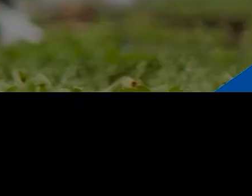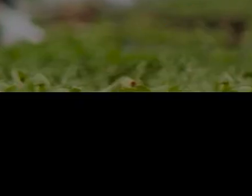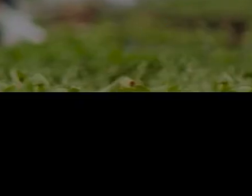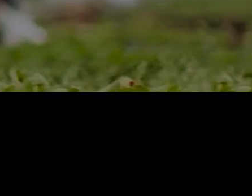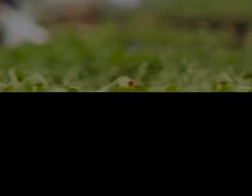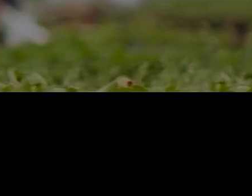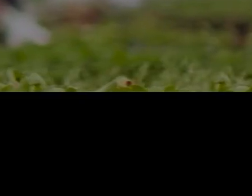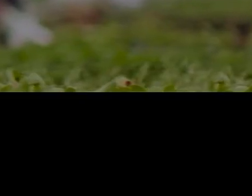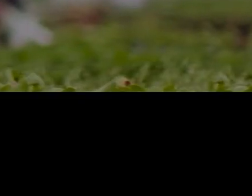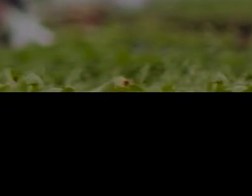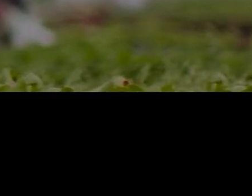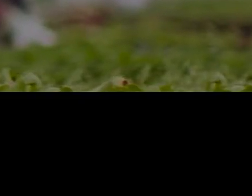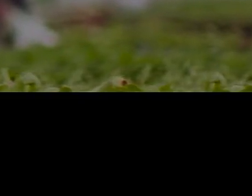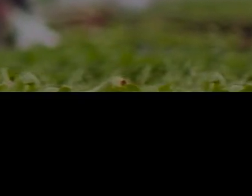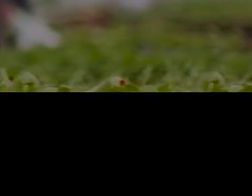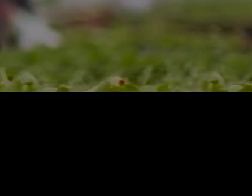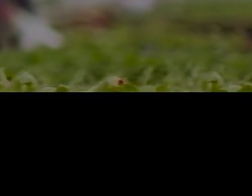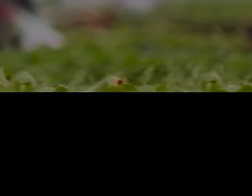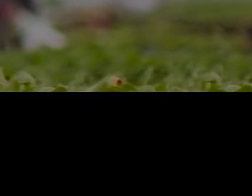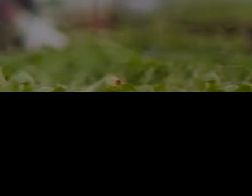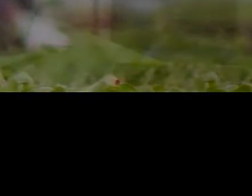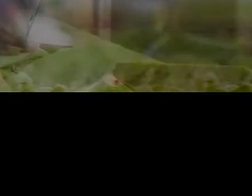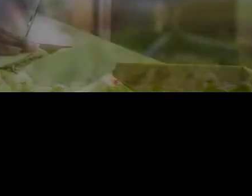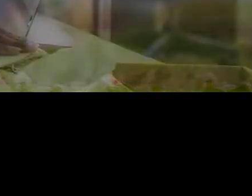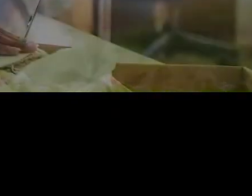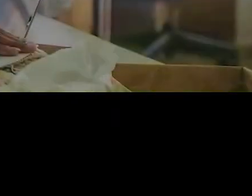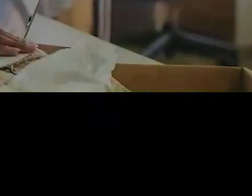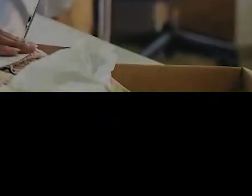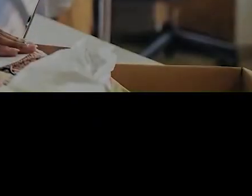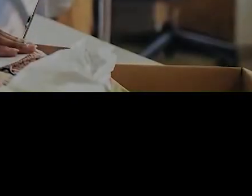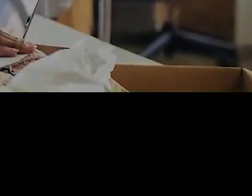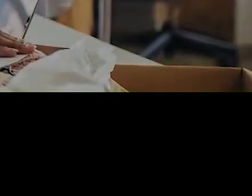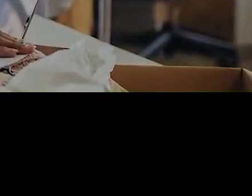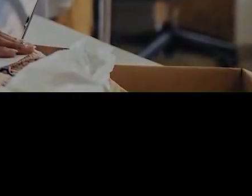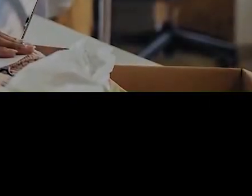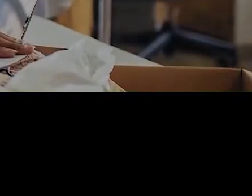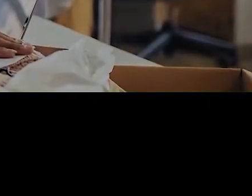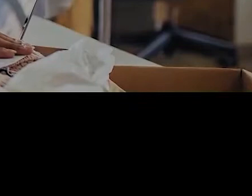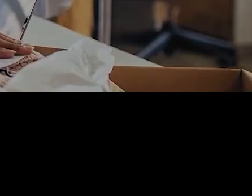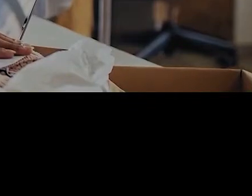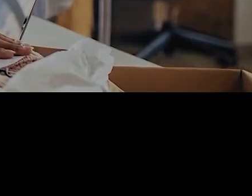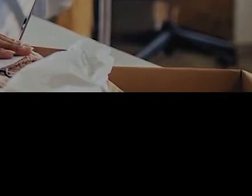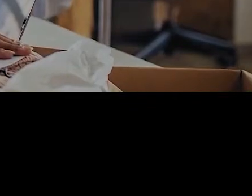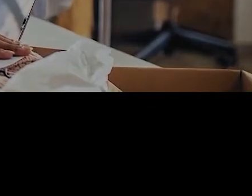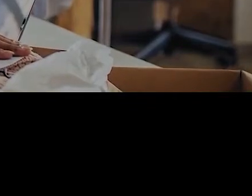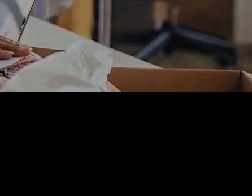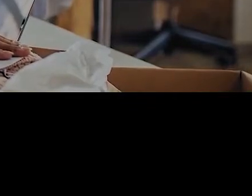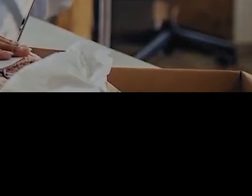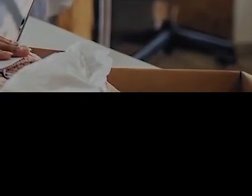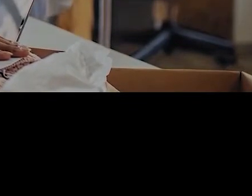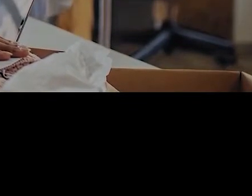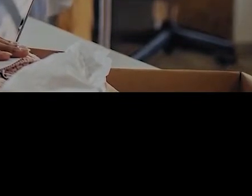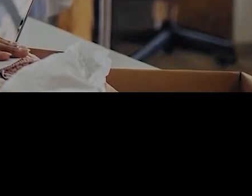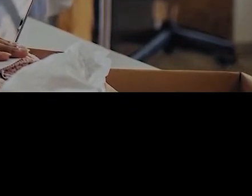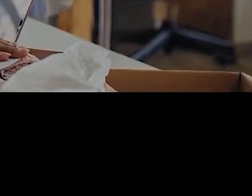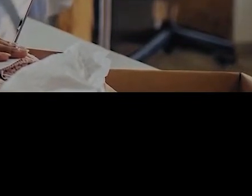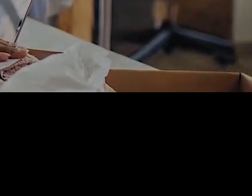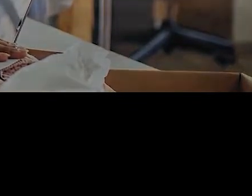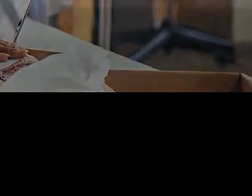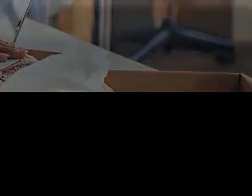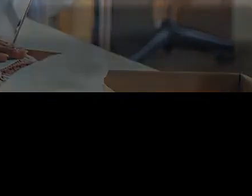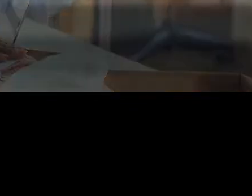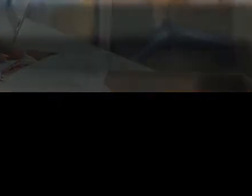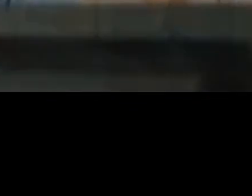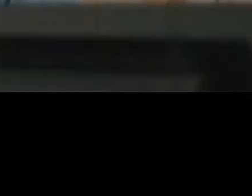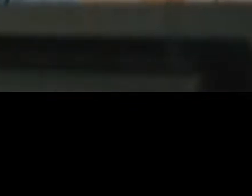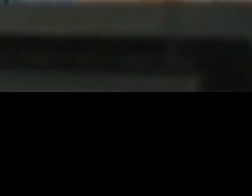Ninguém sabe ainda o tamanho desta crise, mas a gente sabe que os negócios locais estão sendo muito prejudicados. Por